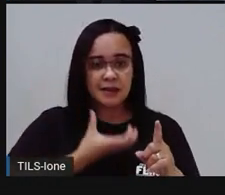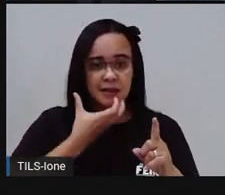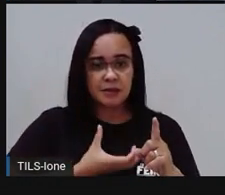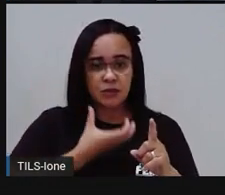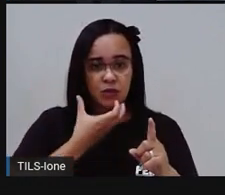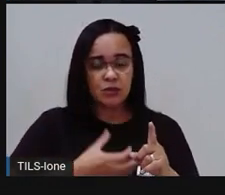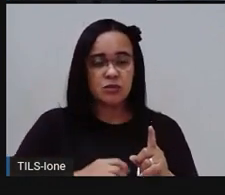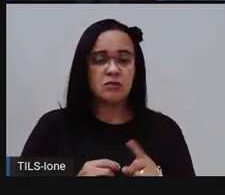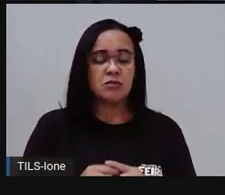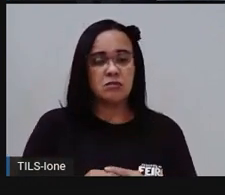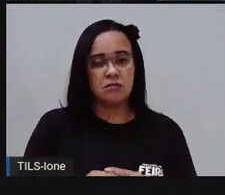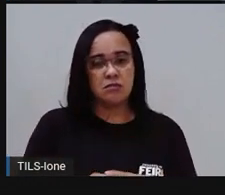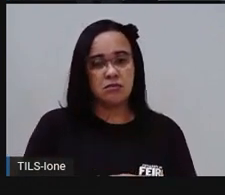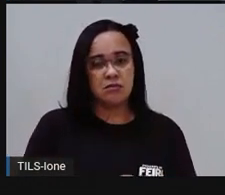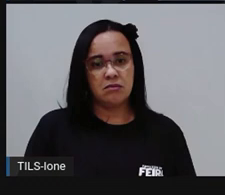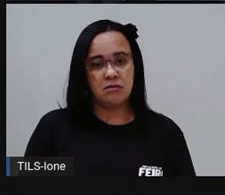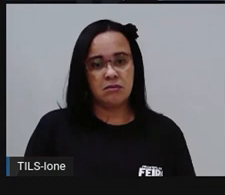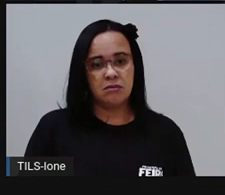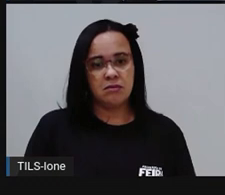Dezembro.